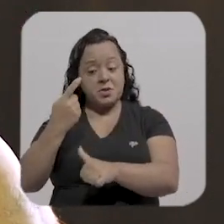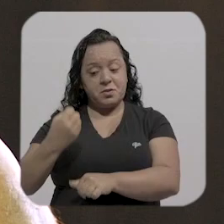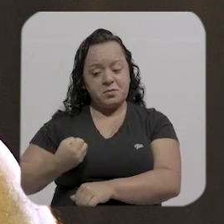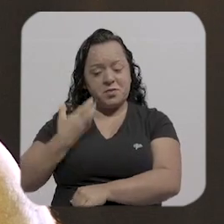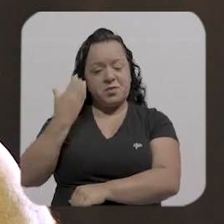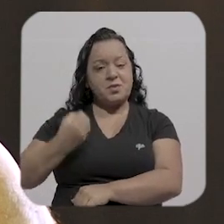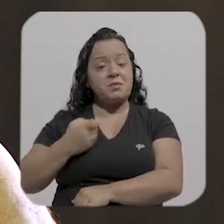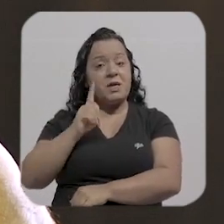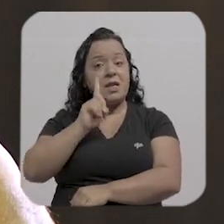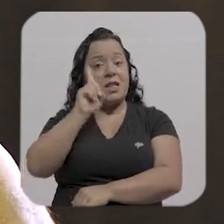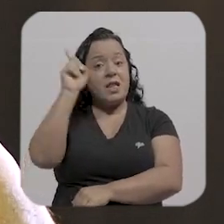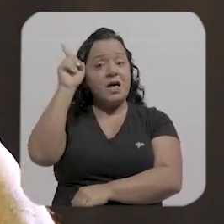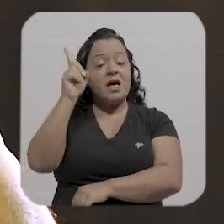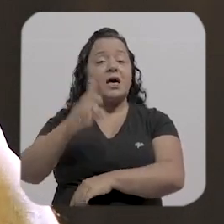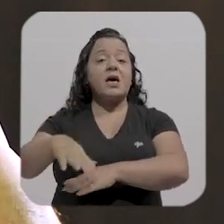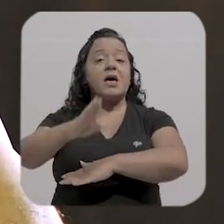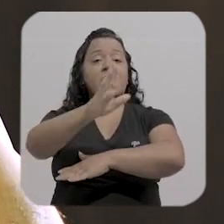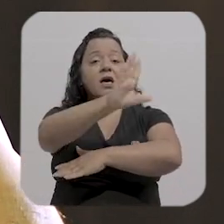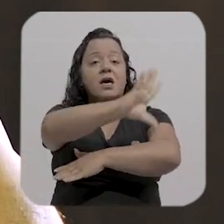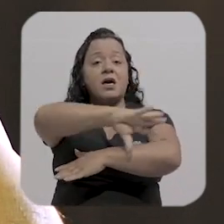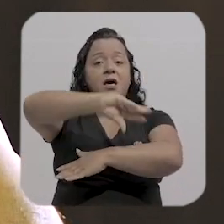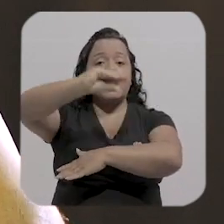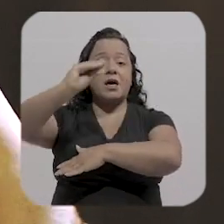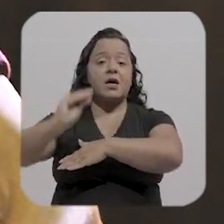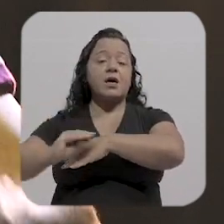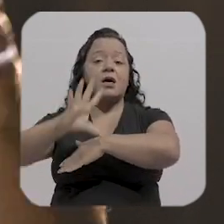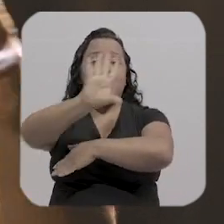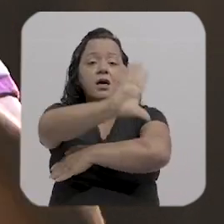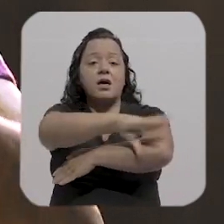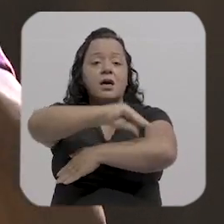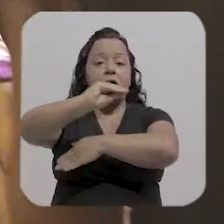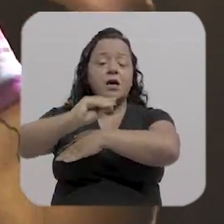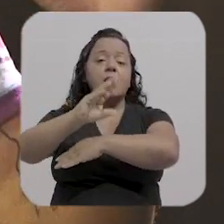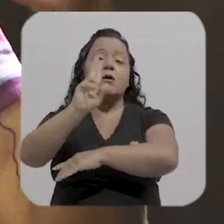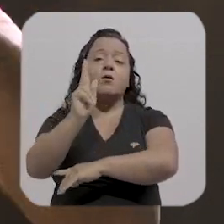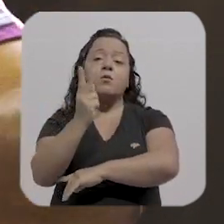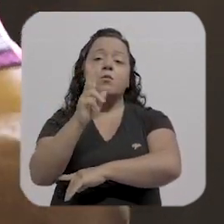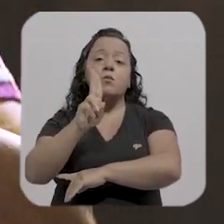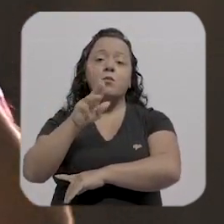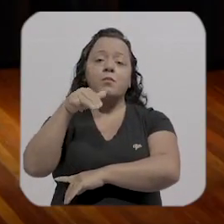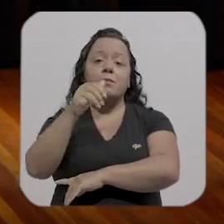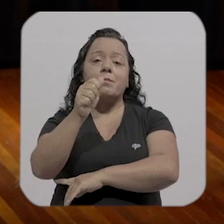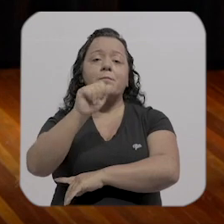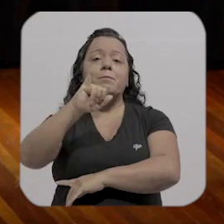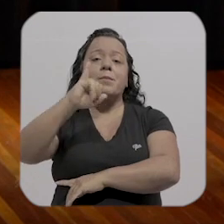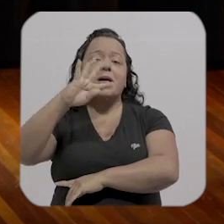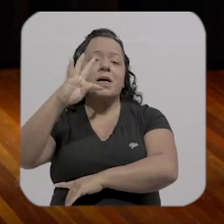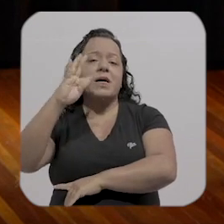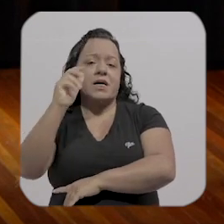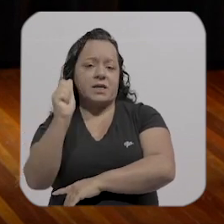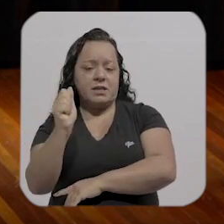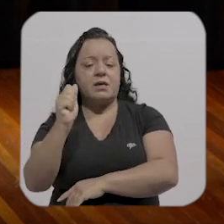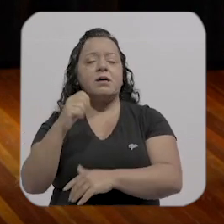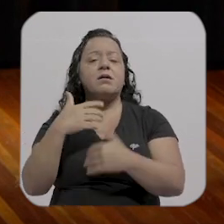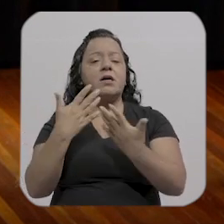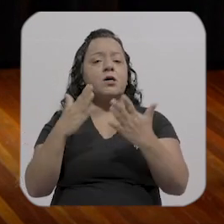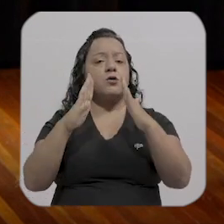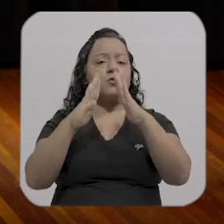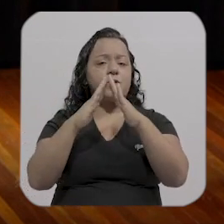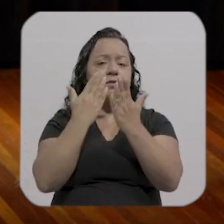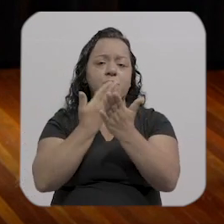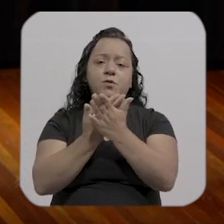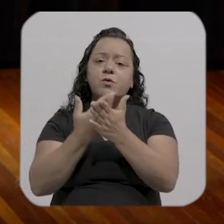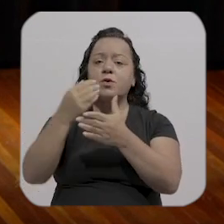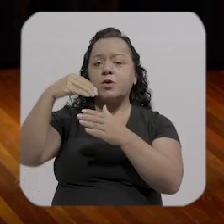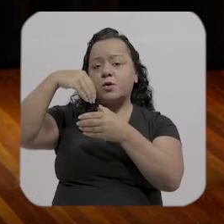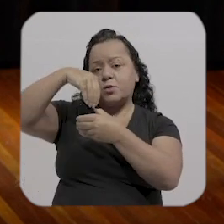é escrevi num colégio interno né porque estava isso estava bem nessa coisa estudando no colégio